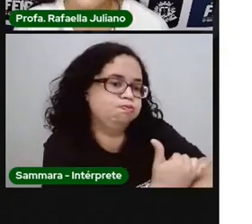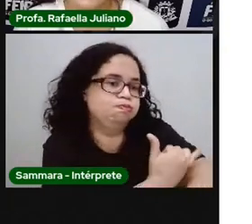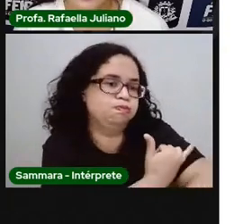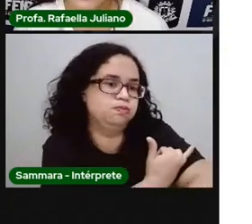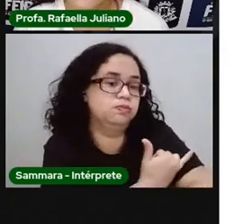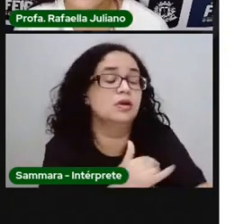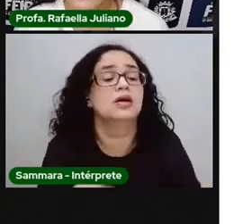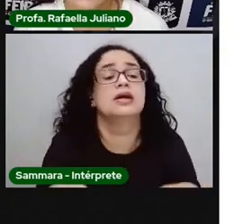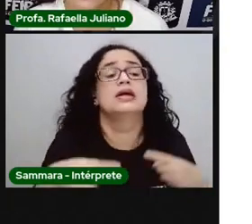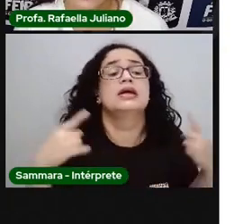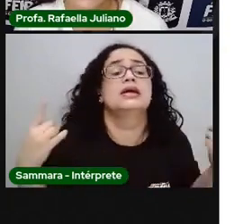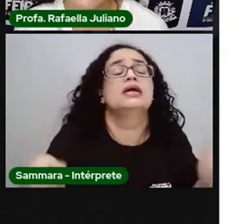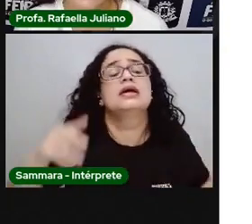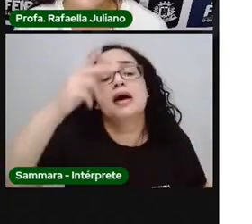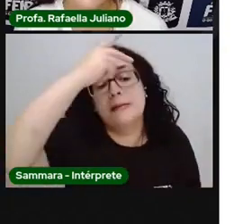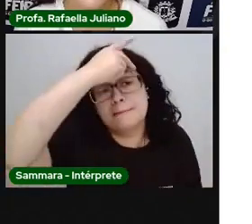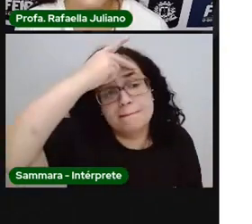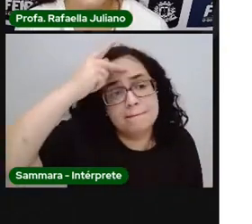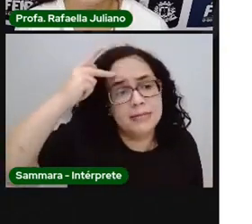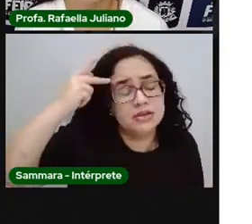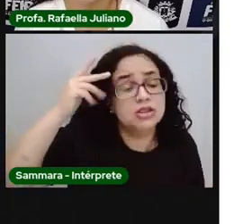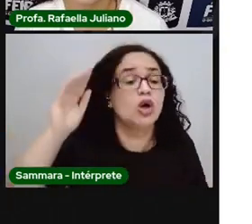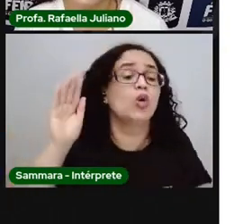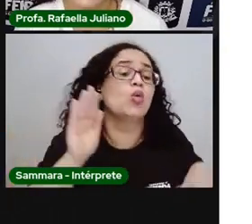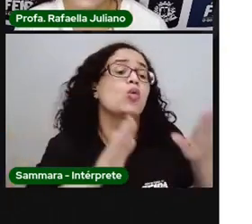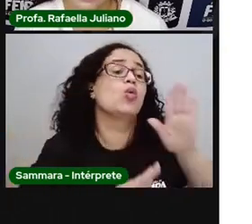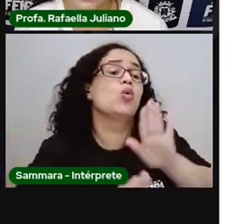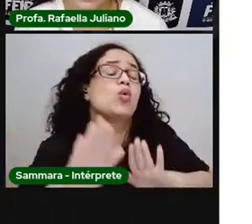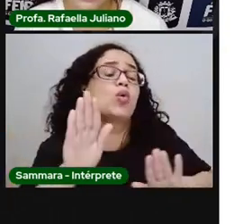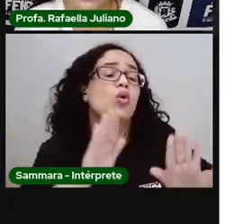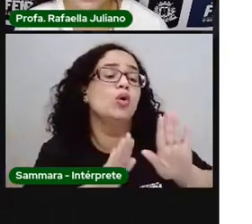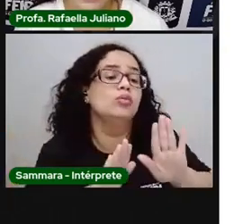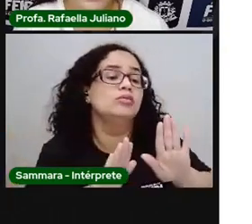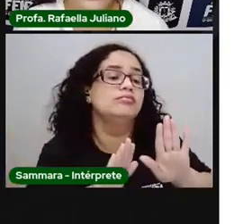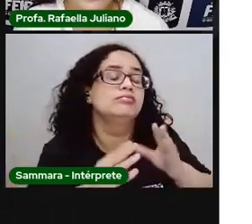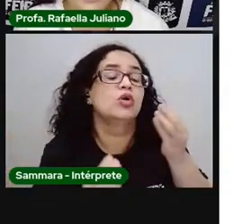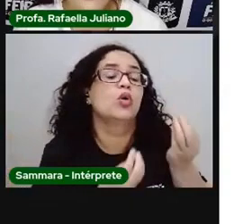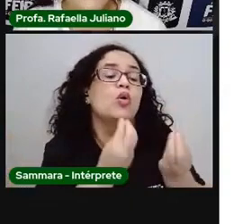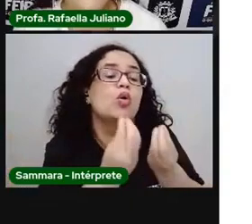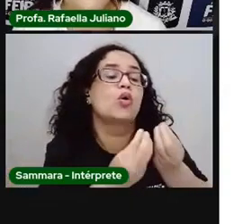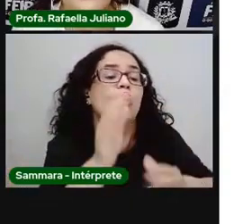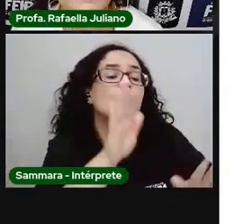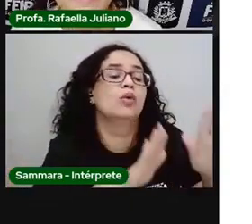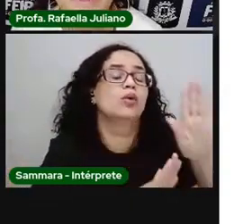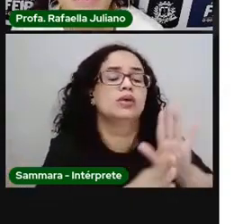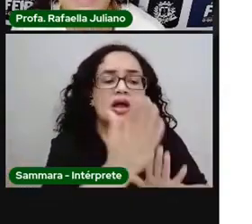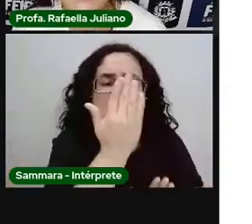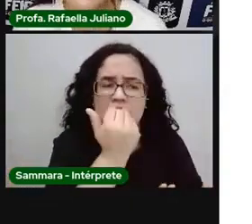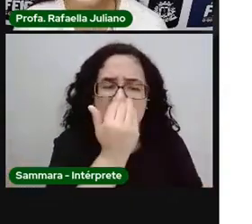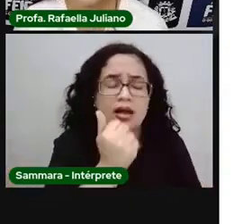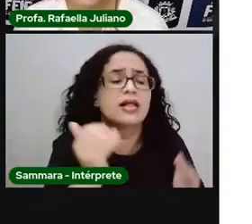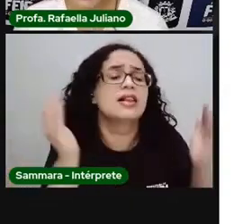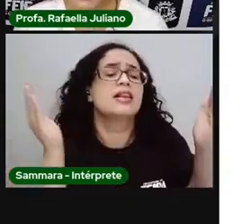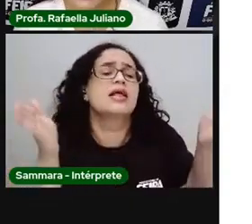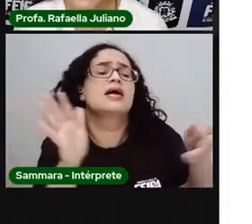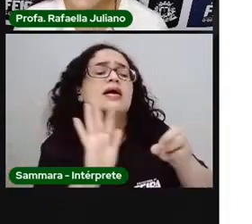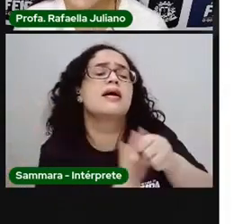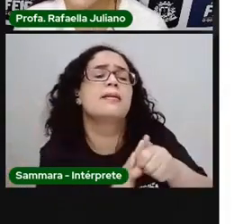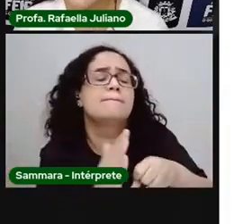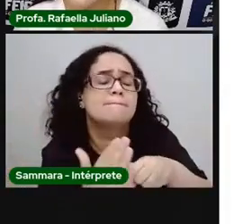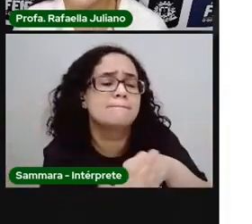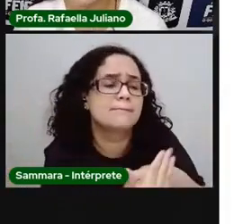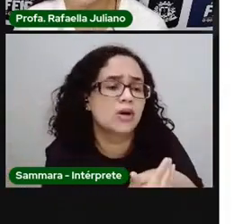E a gente, como é que a gente deve cuidar da nossa alimentação? E agora na pandemia, o que mudou?